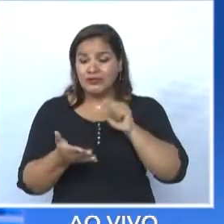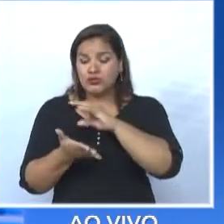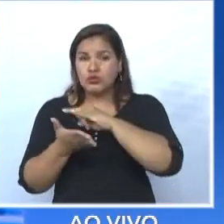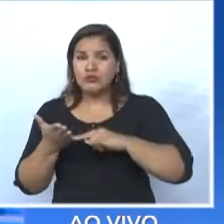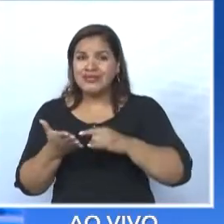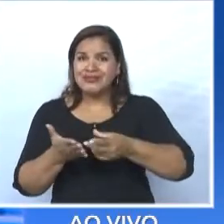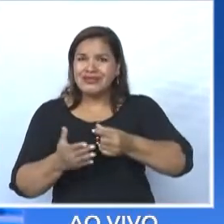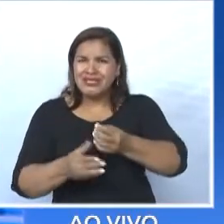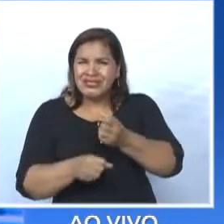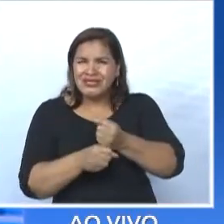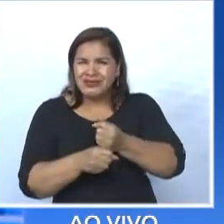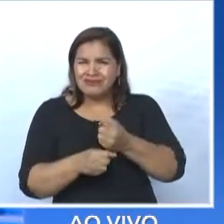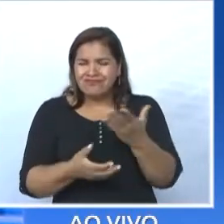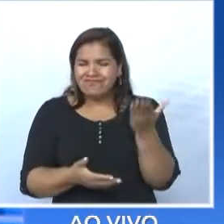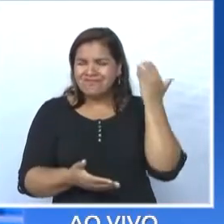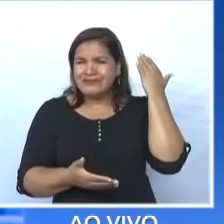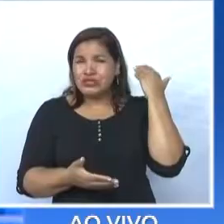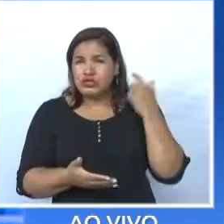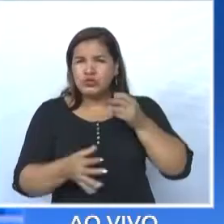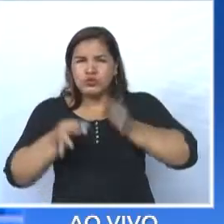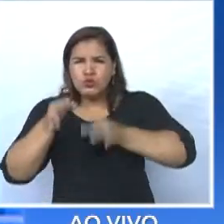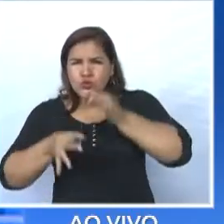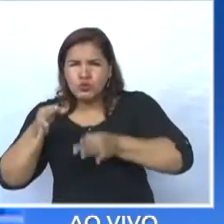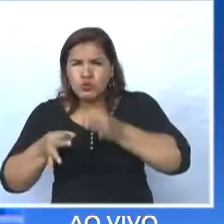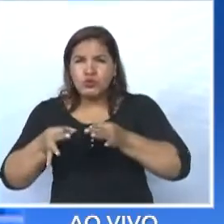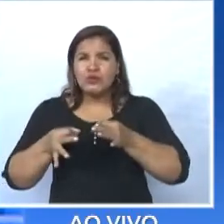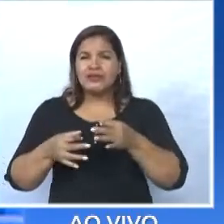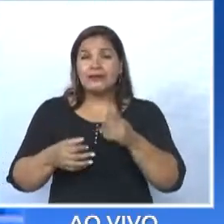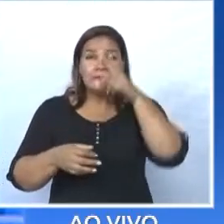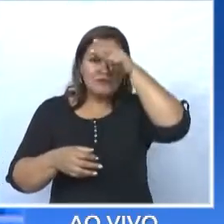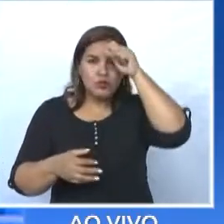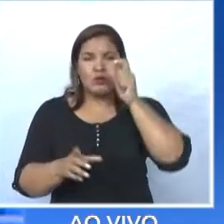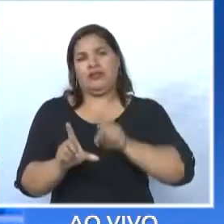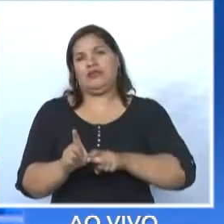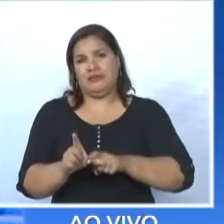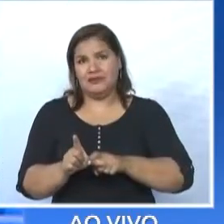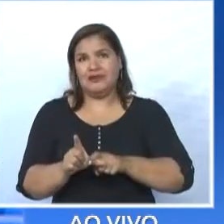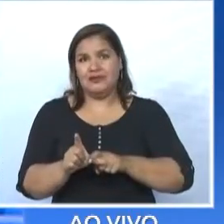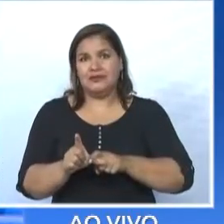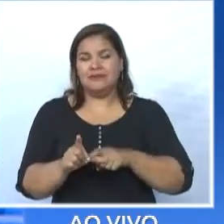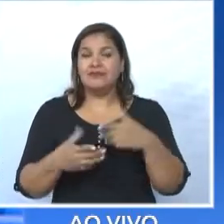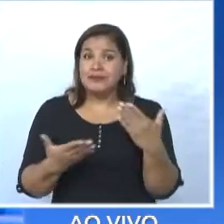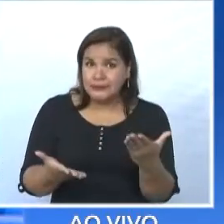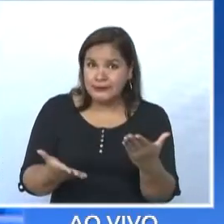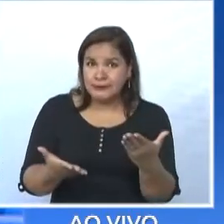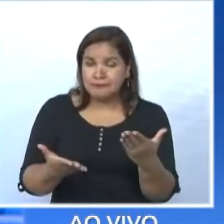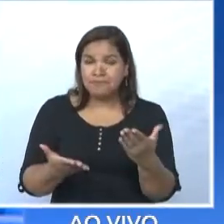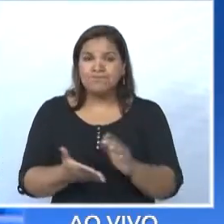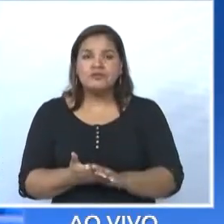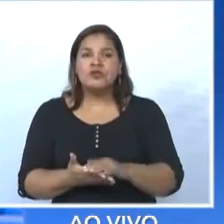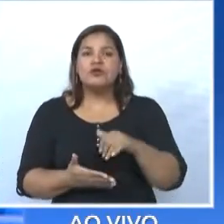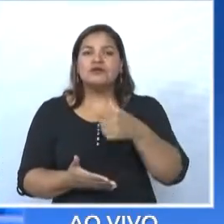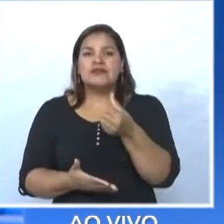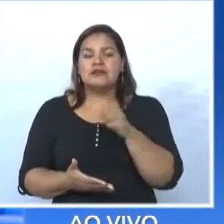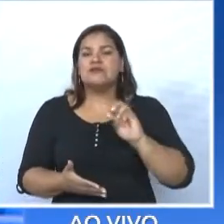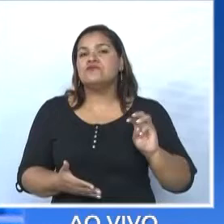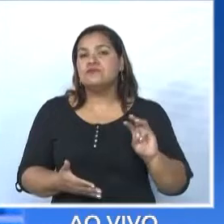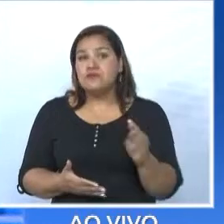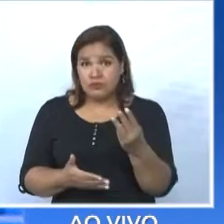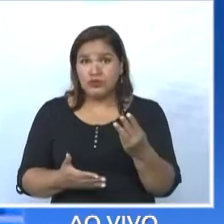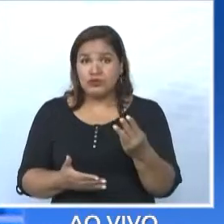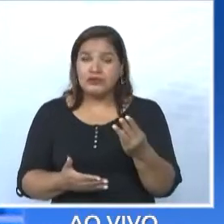judicial, coisas que a prefeitura deve para trás. E aí isso é os 100 milhões dele que ele fala. Pois bem,